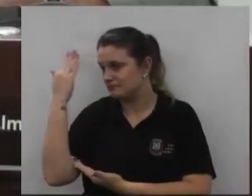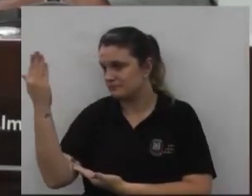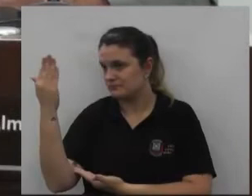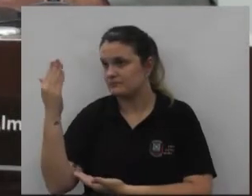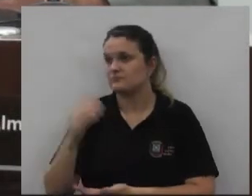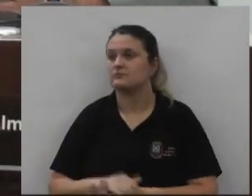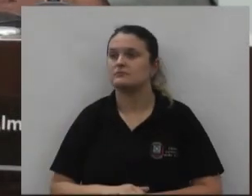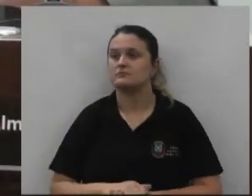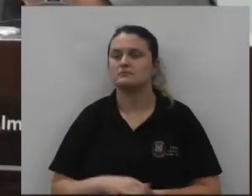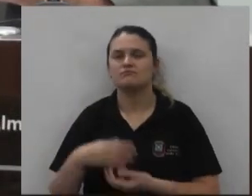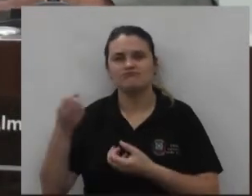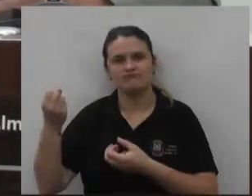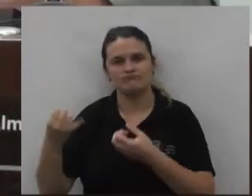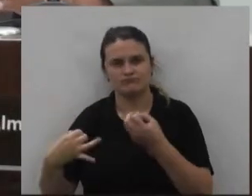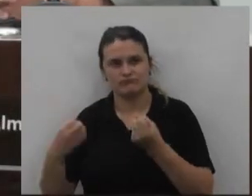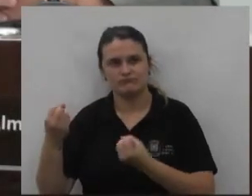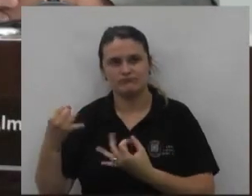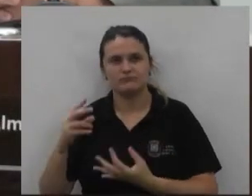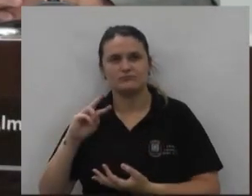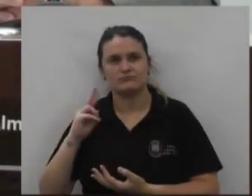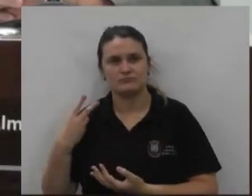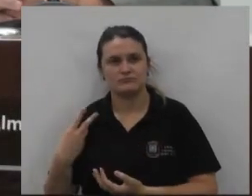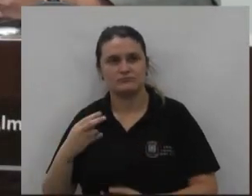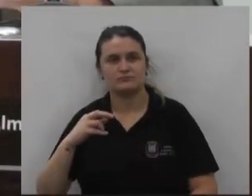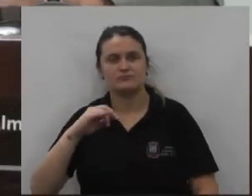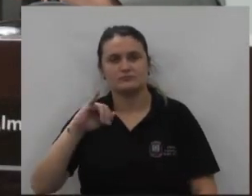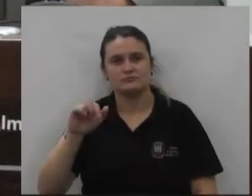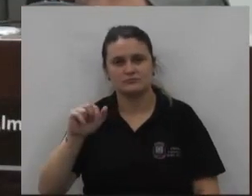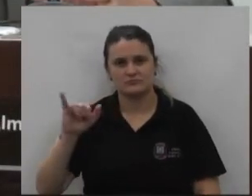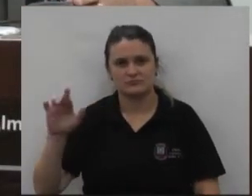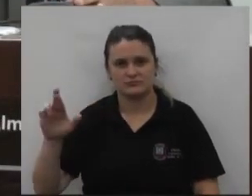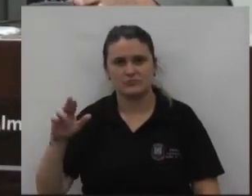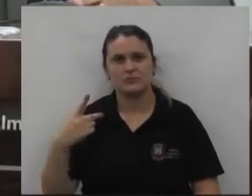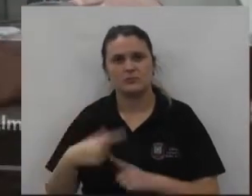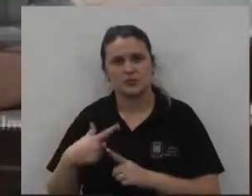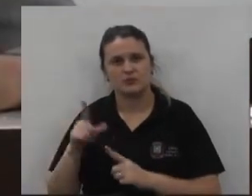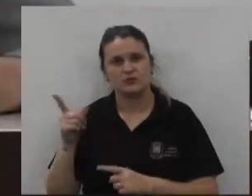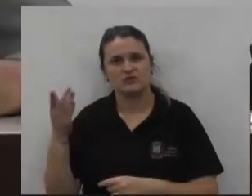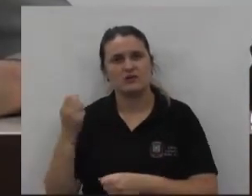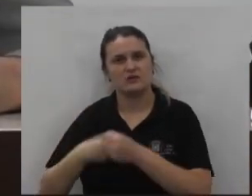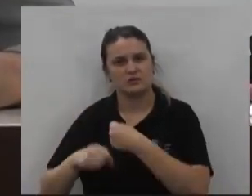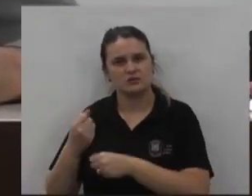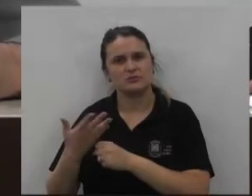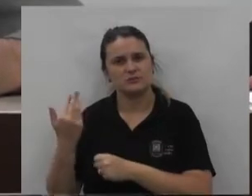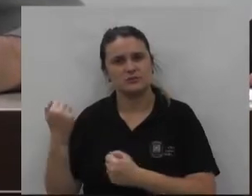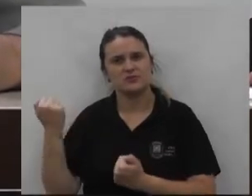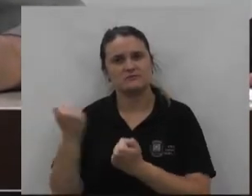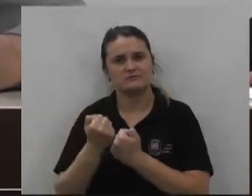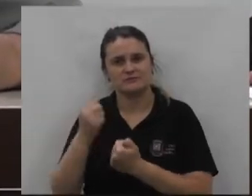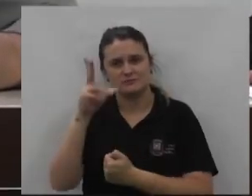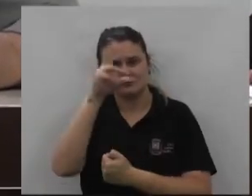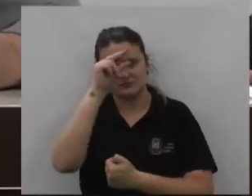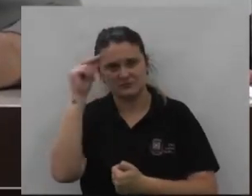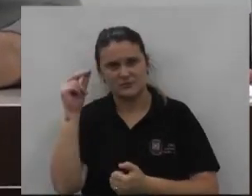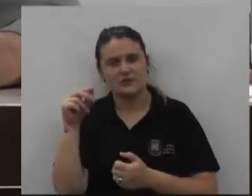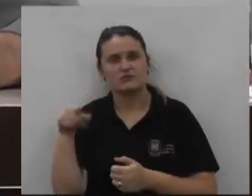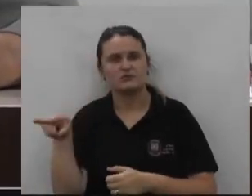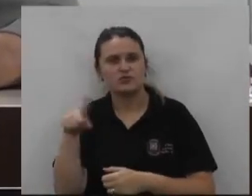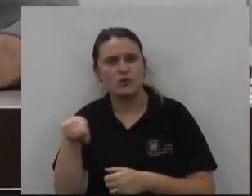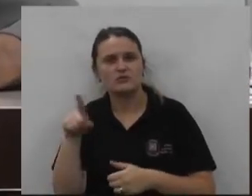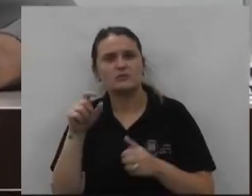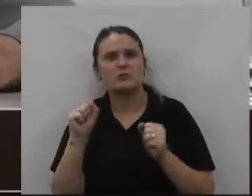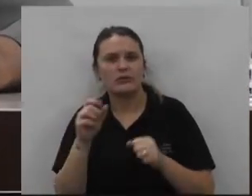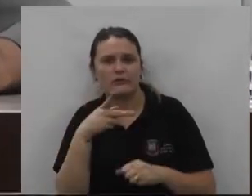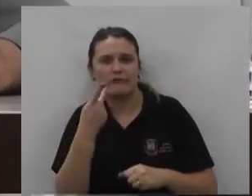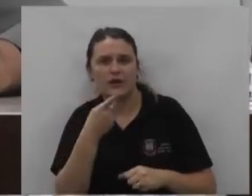a explanação do vereador Jair Brunhago que outra hora era vice-prefeito porque assim nós podemos estar